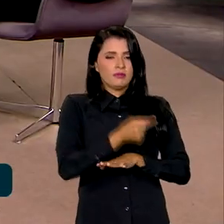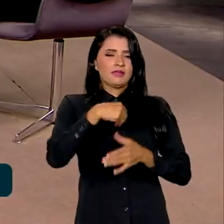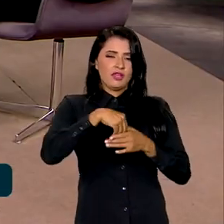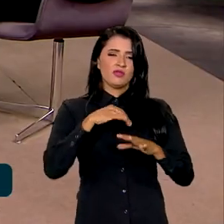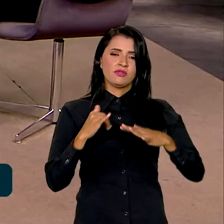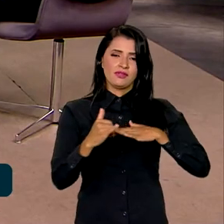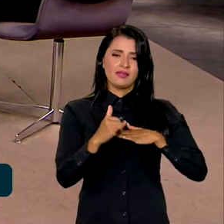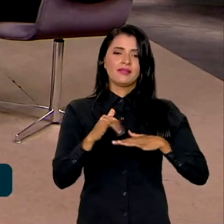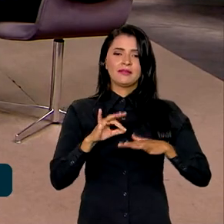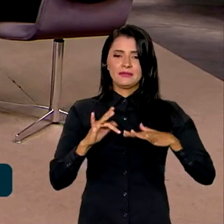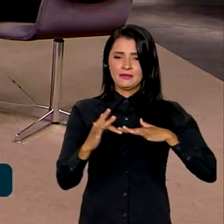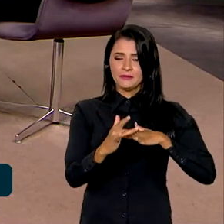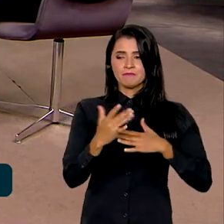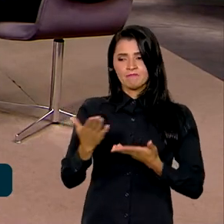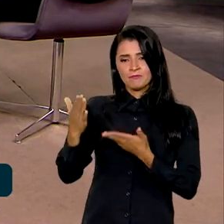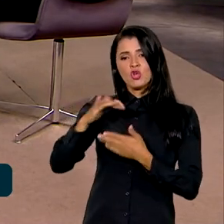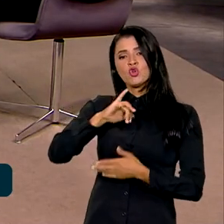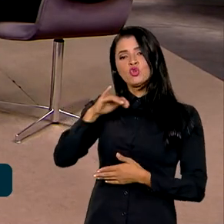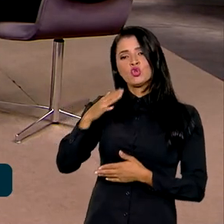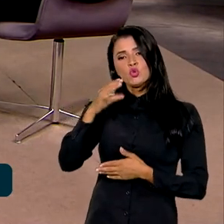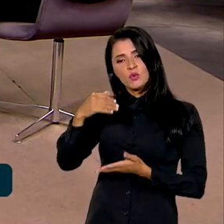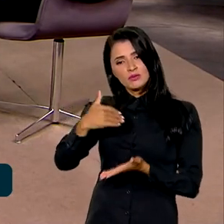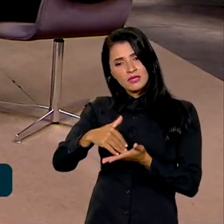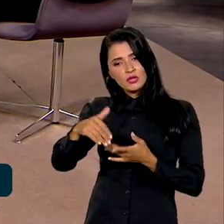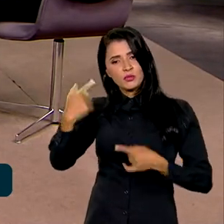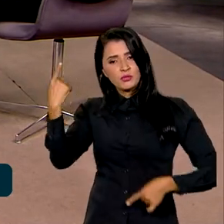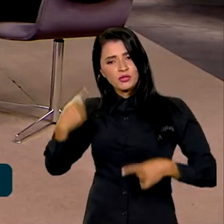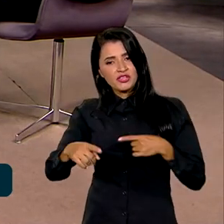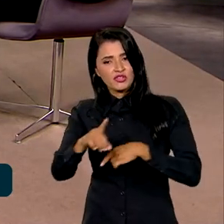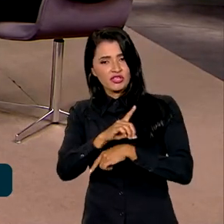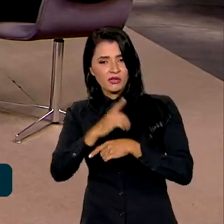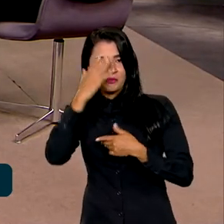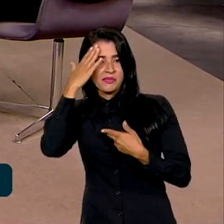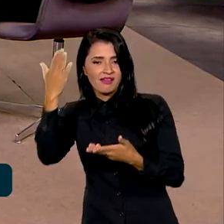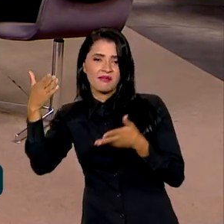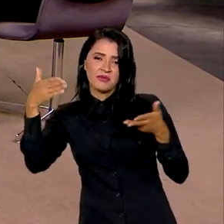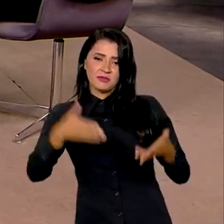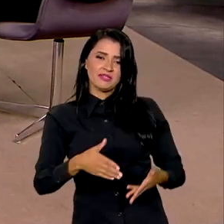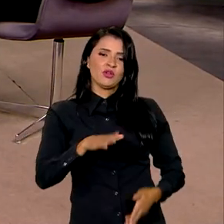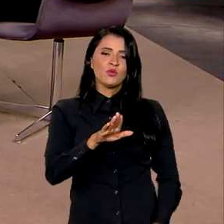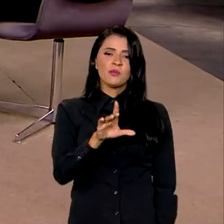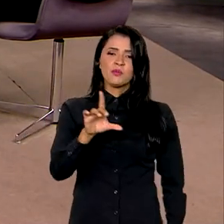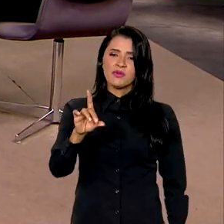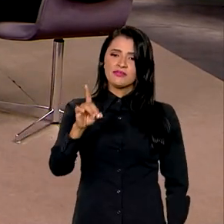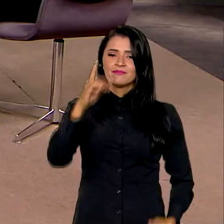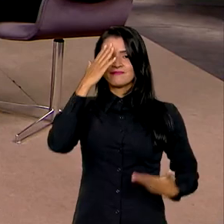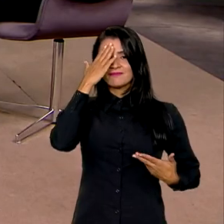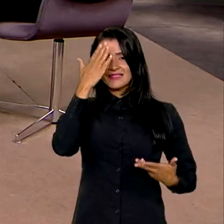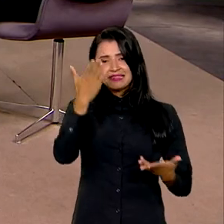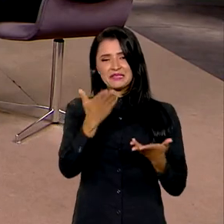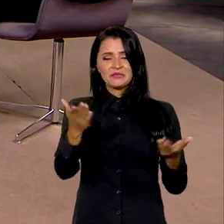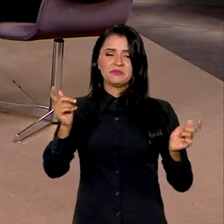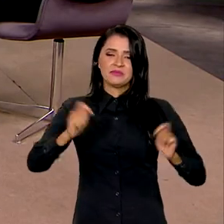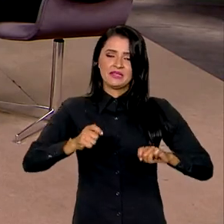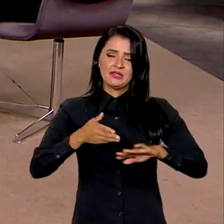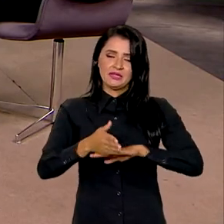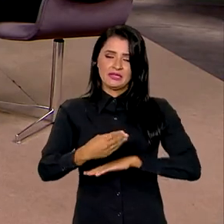Brant, secretário de Políticas Digitais do Governo Federal, muito obrigado pela sua participação no Brasil em Dia. Eu que agradeço a possibilidade de estar aqui com vocês. Obrigado.